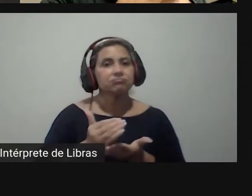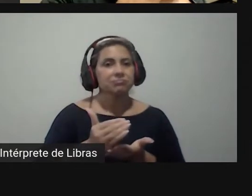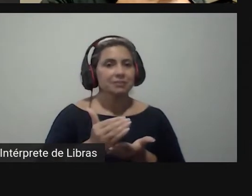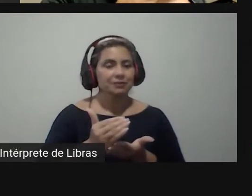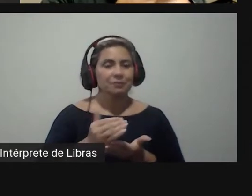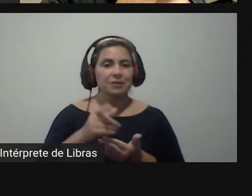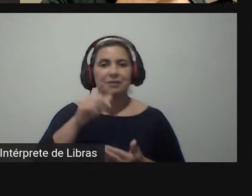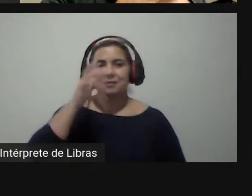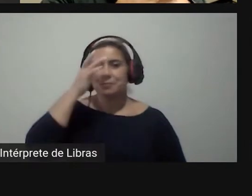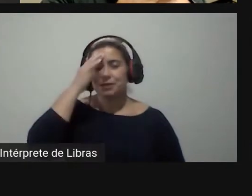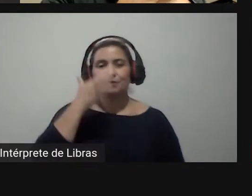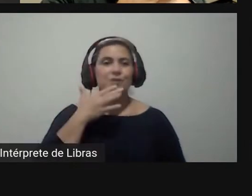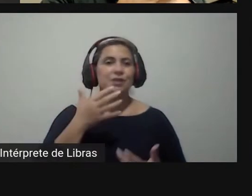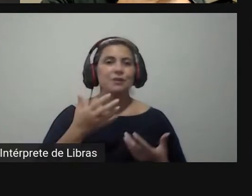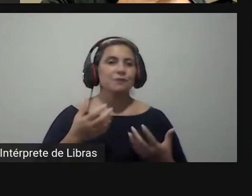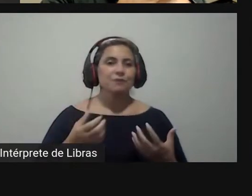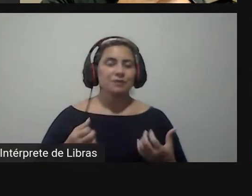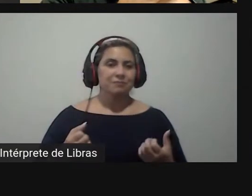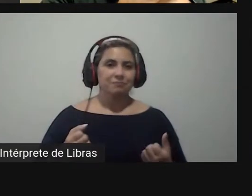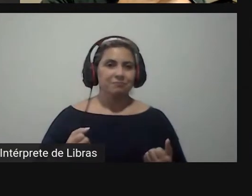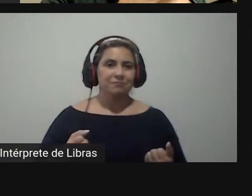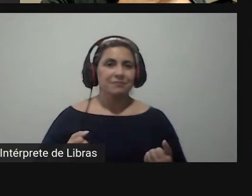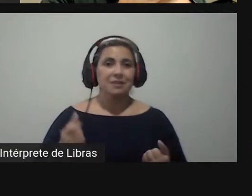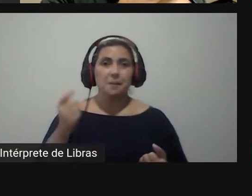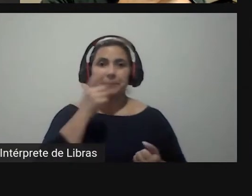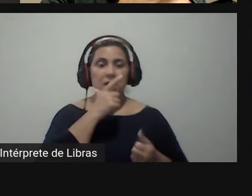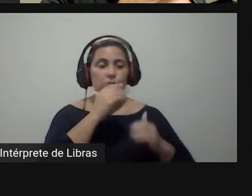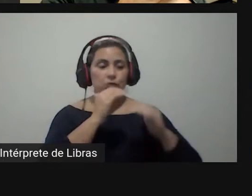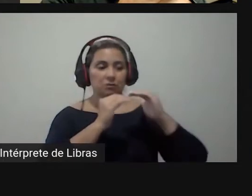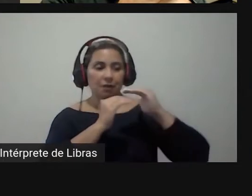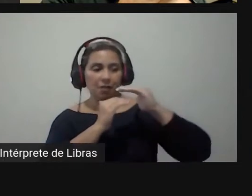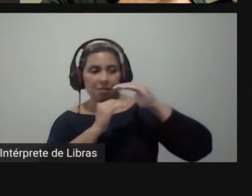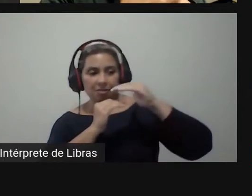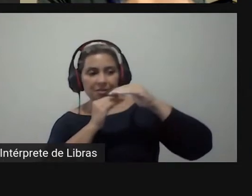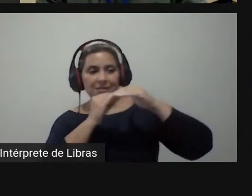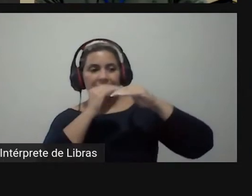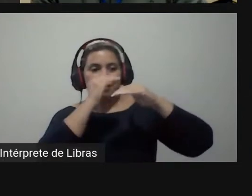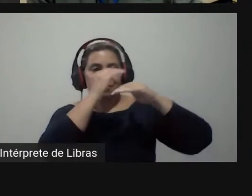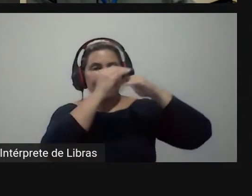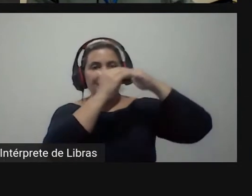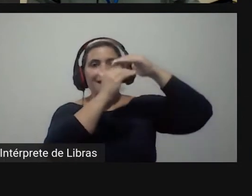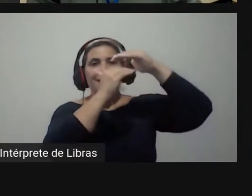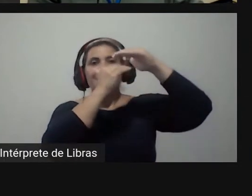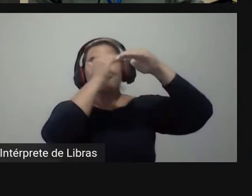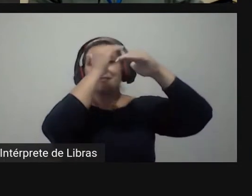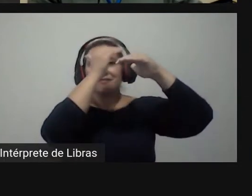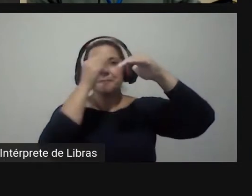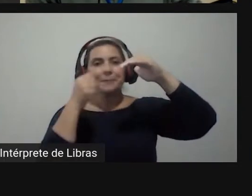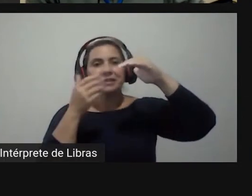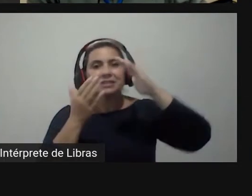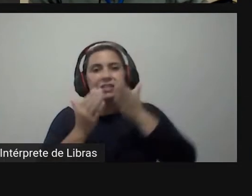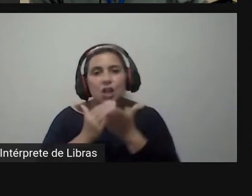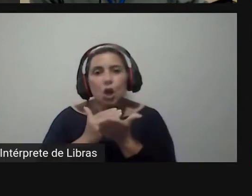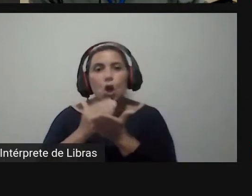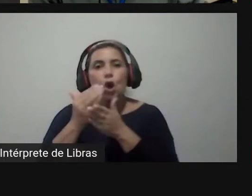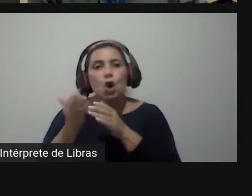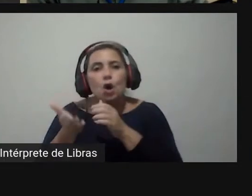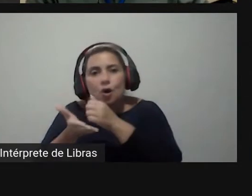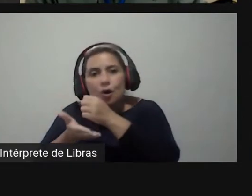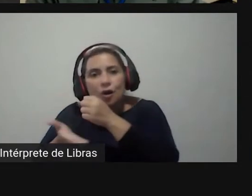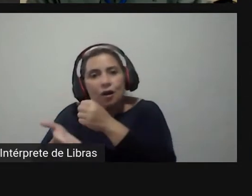que todo estágio para a gente chegar no estágio avançado a gente passa por um estágio básico então nós estamos no estágio básico